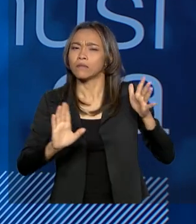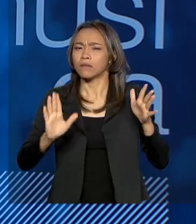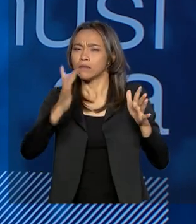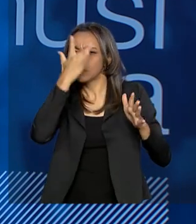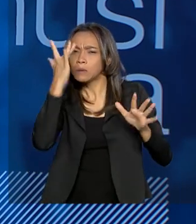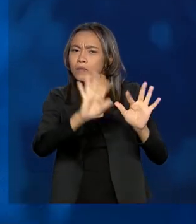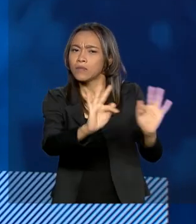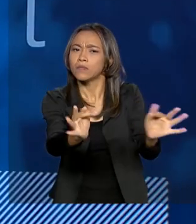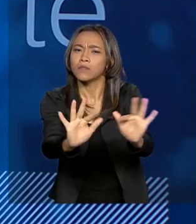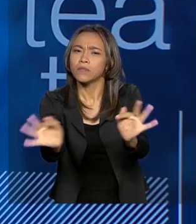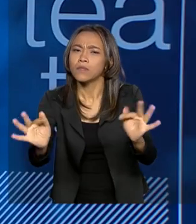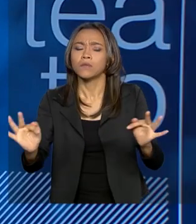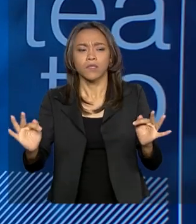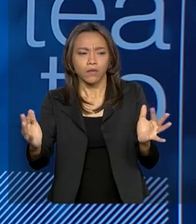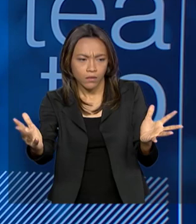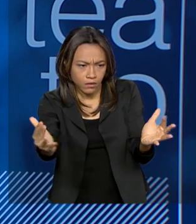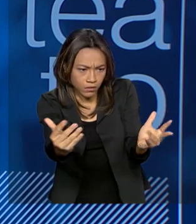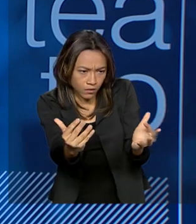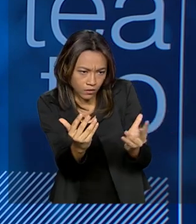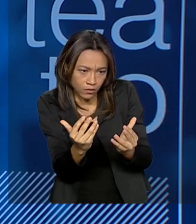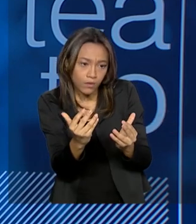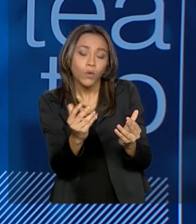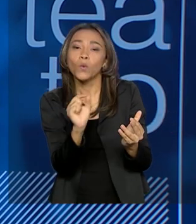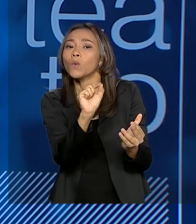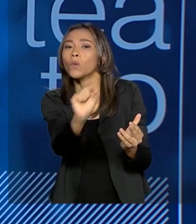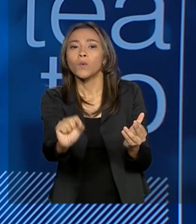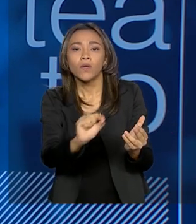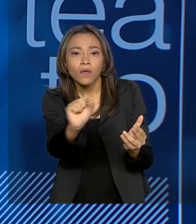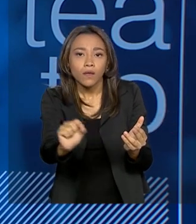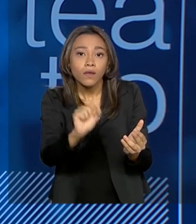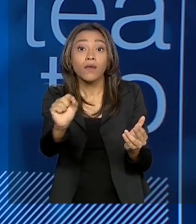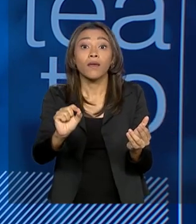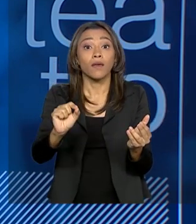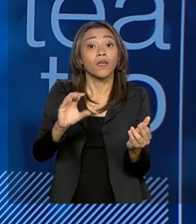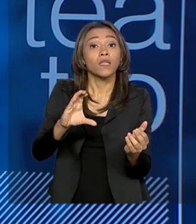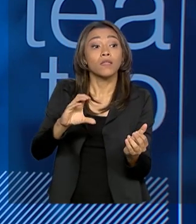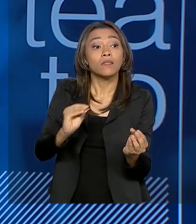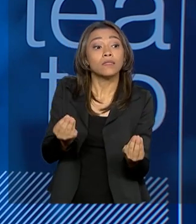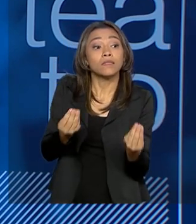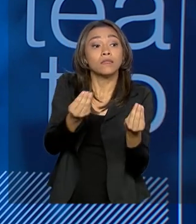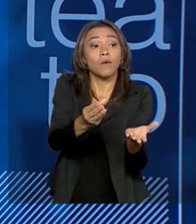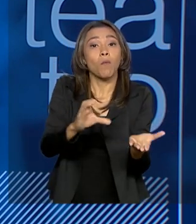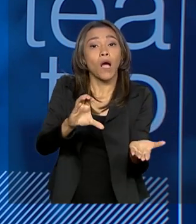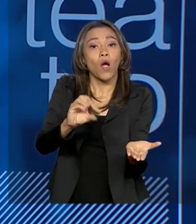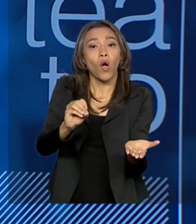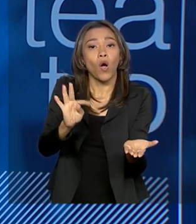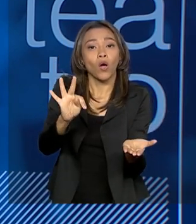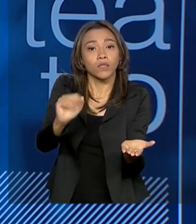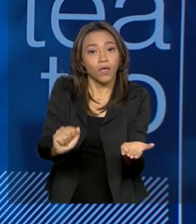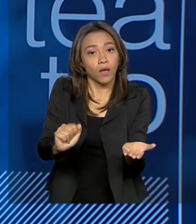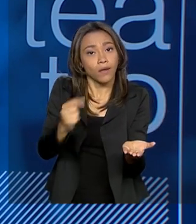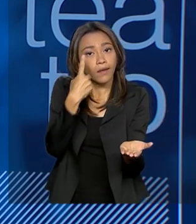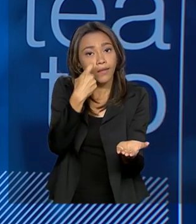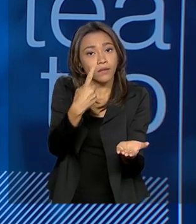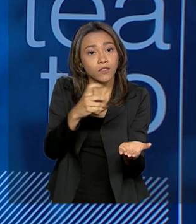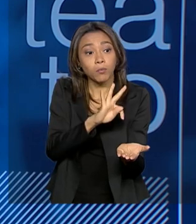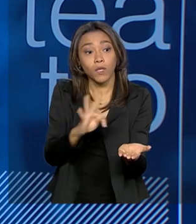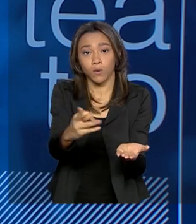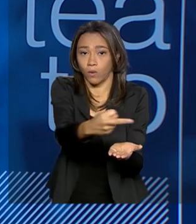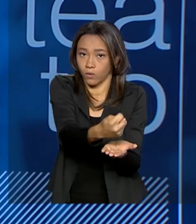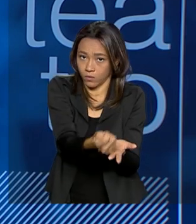equacionar um volume de cota que fosse interessante para todos.